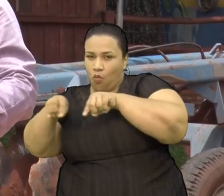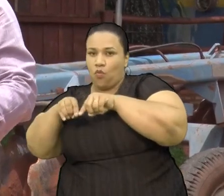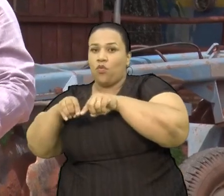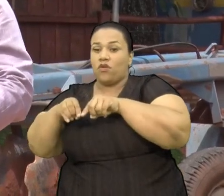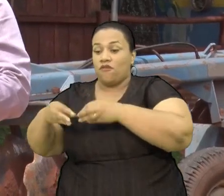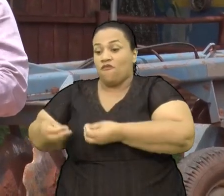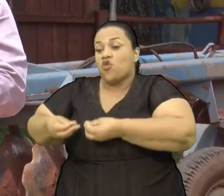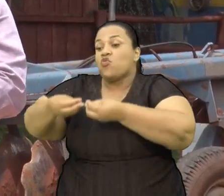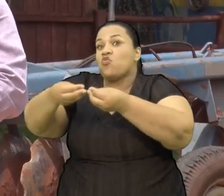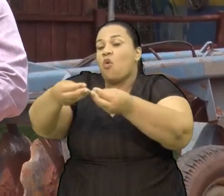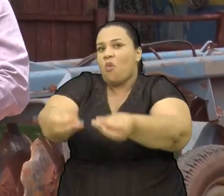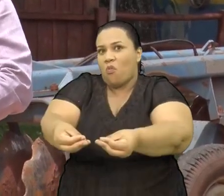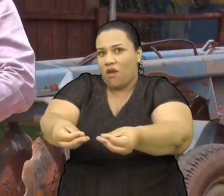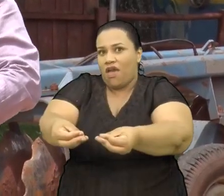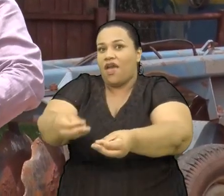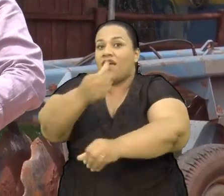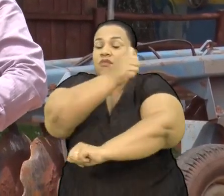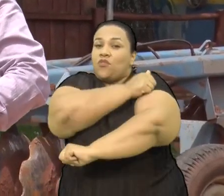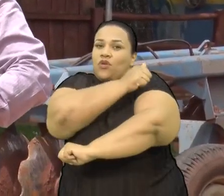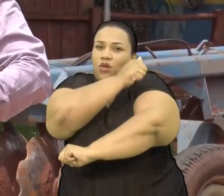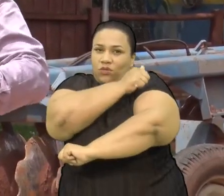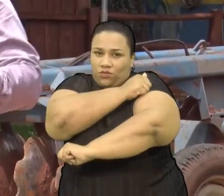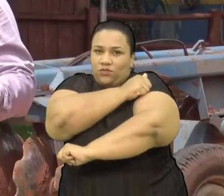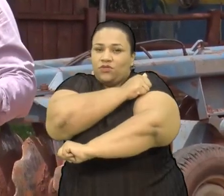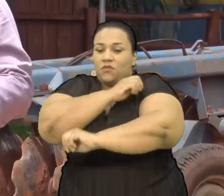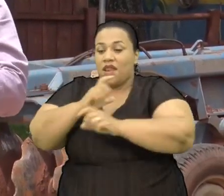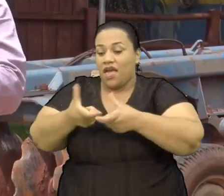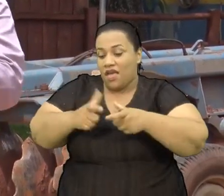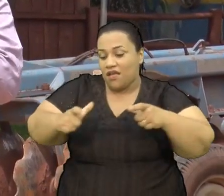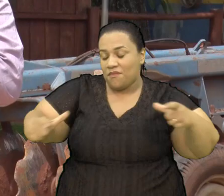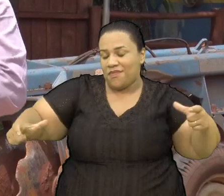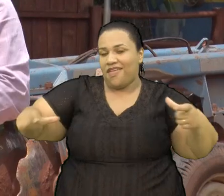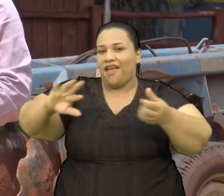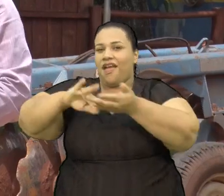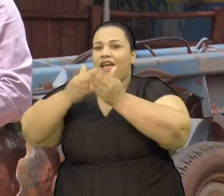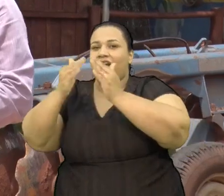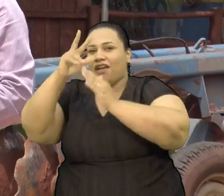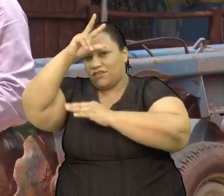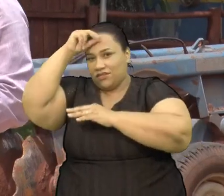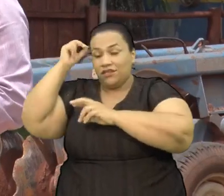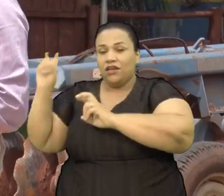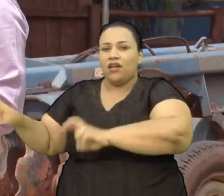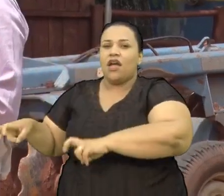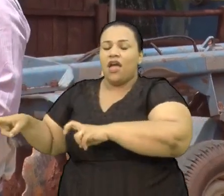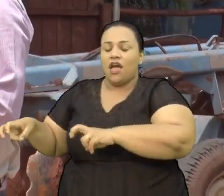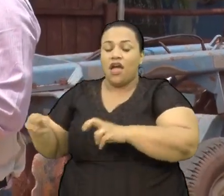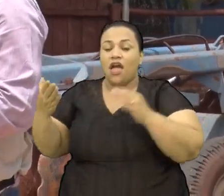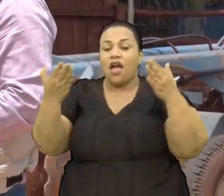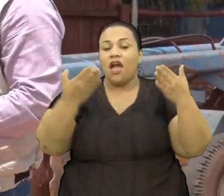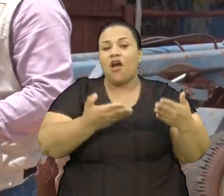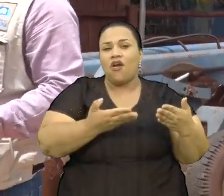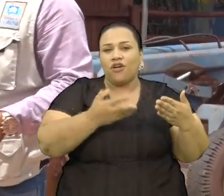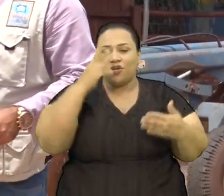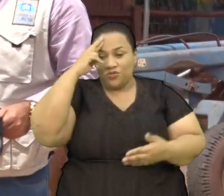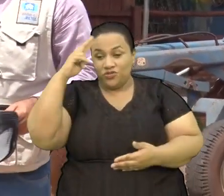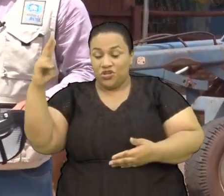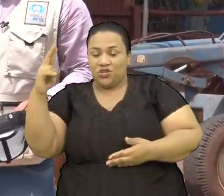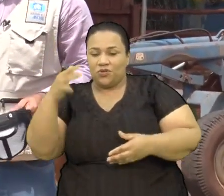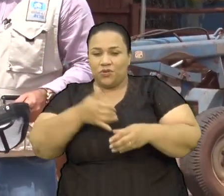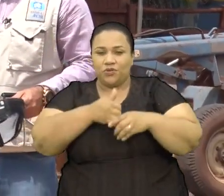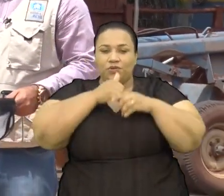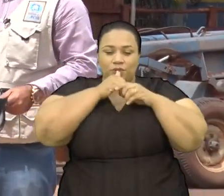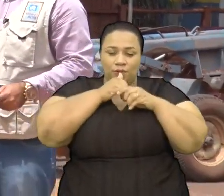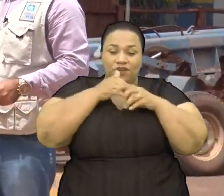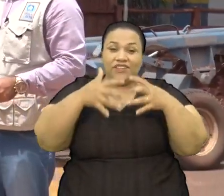Uma área Que foi doada Para poder ampliar O tamanho Dessa unidade Eu vou agora Junto com o nosso diretor Tomando um